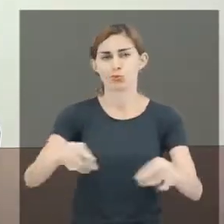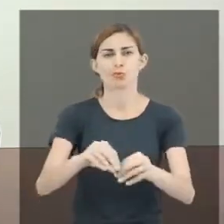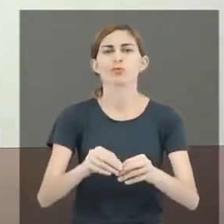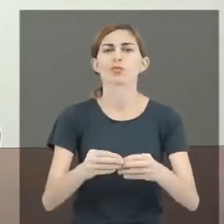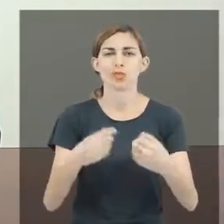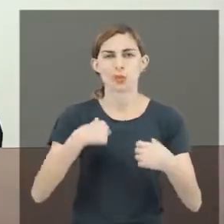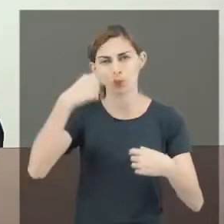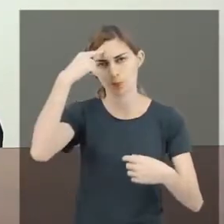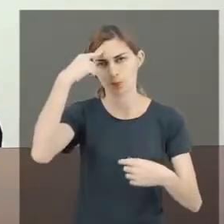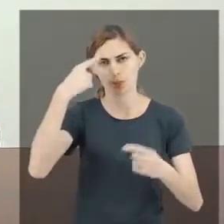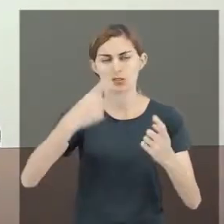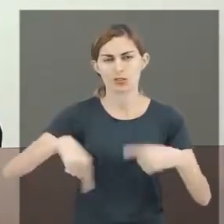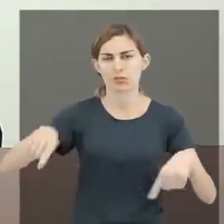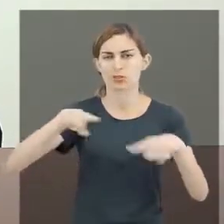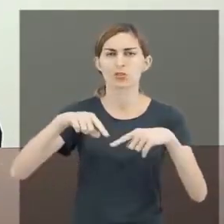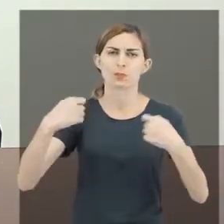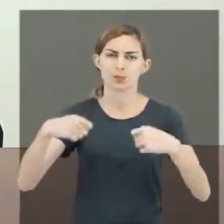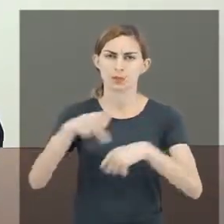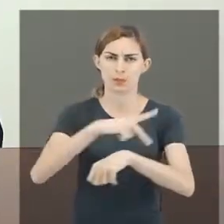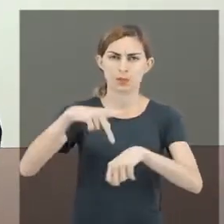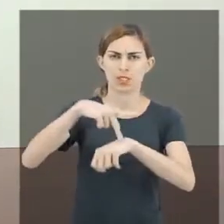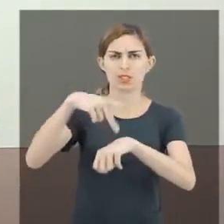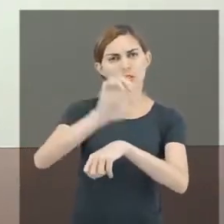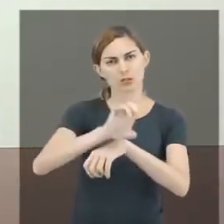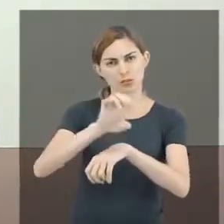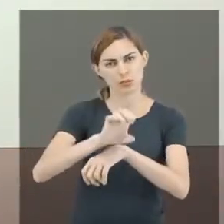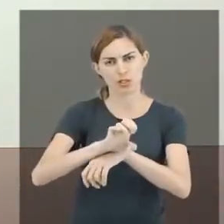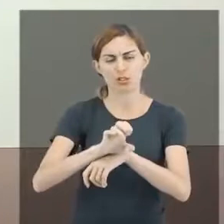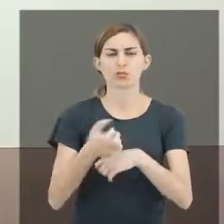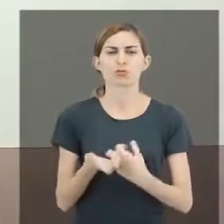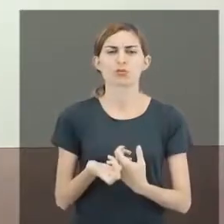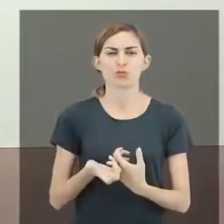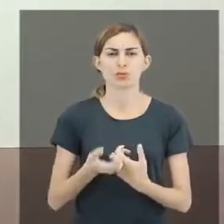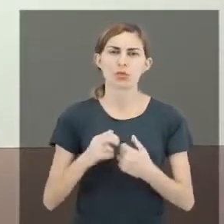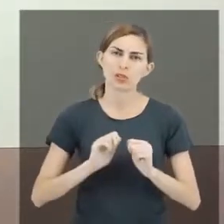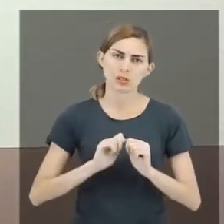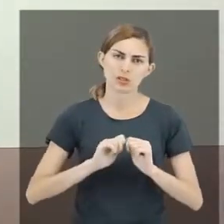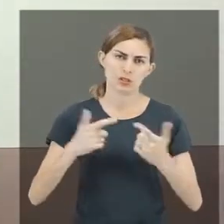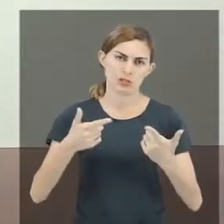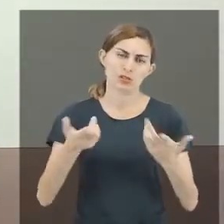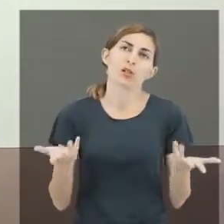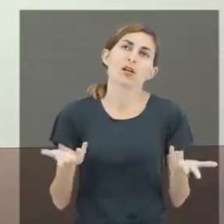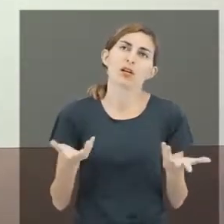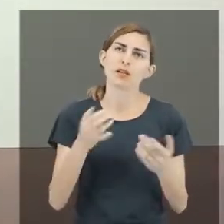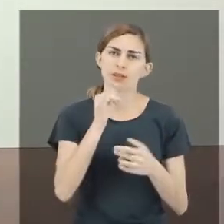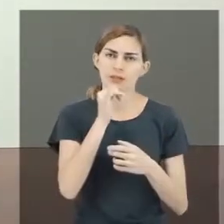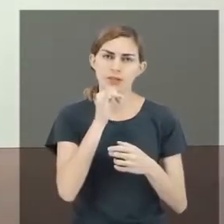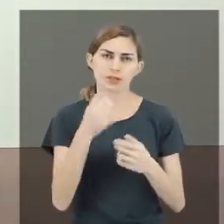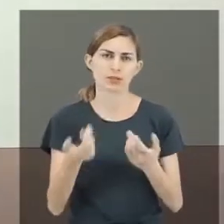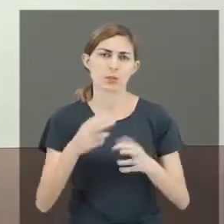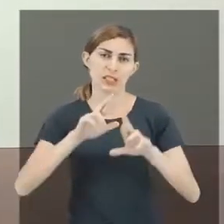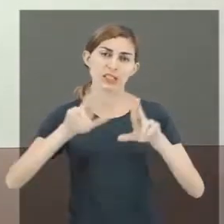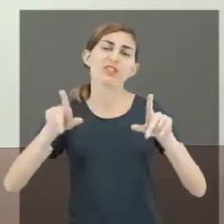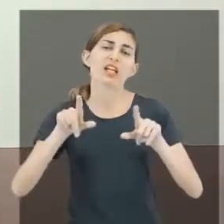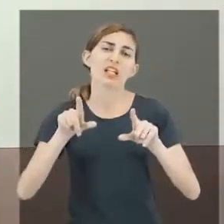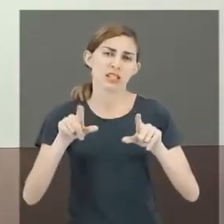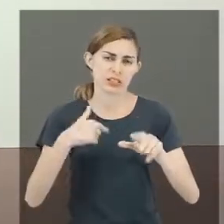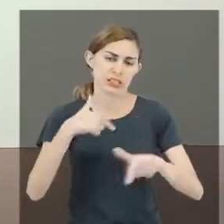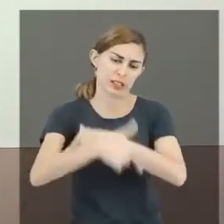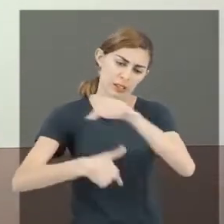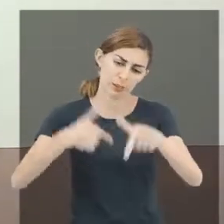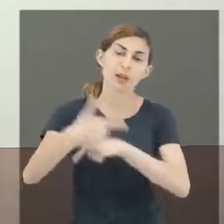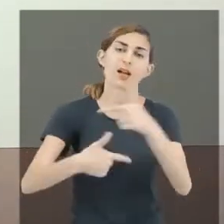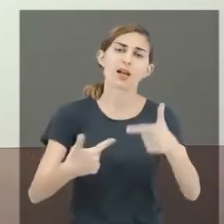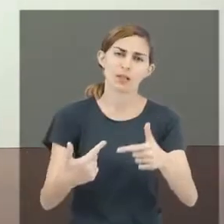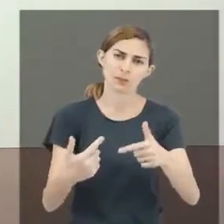façam. E eu penso que nós vivemos hoje no país e no Estado, a grande diferença